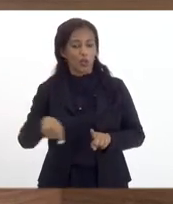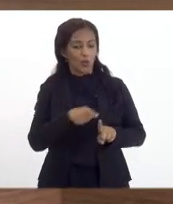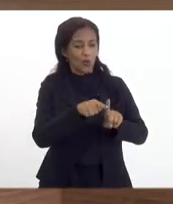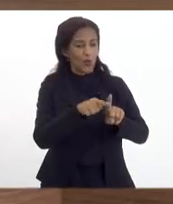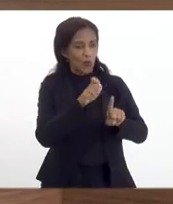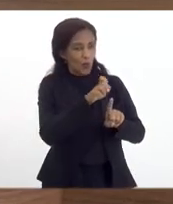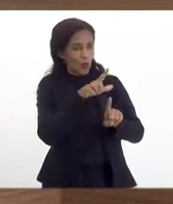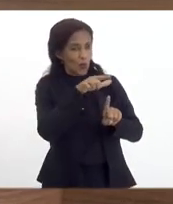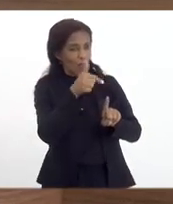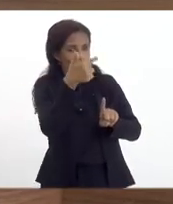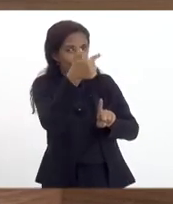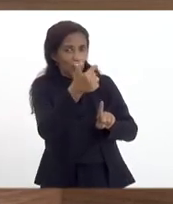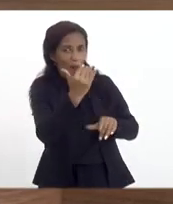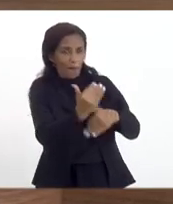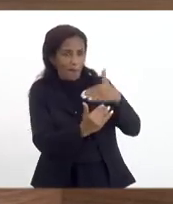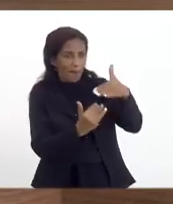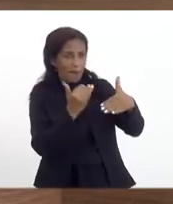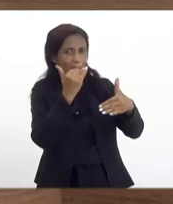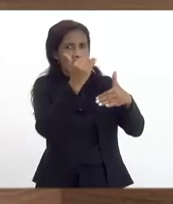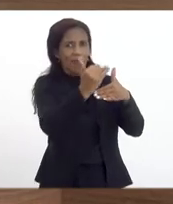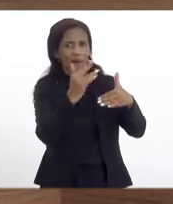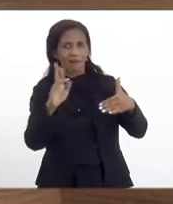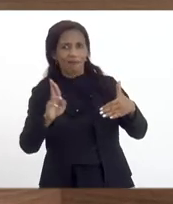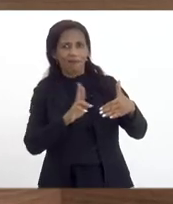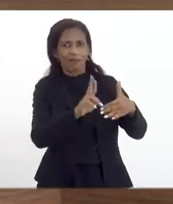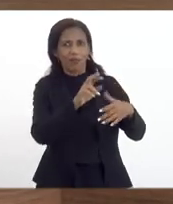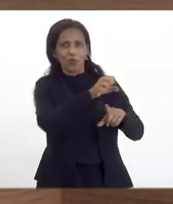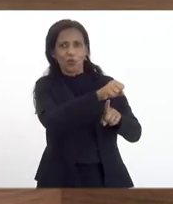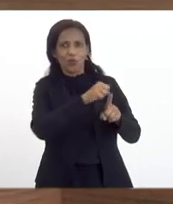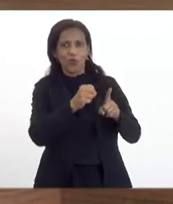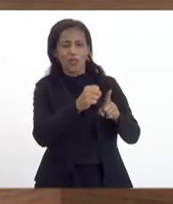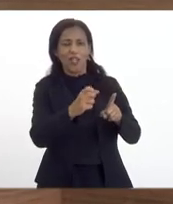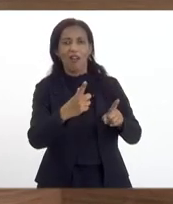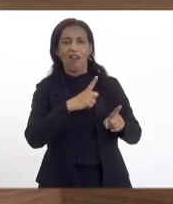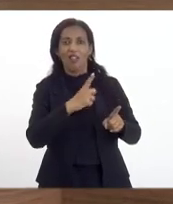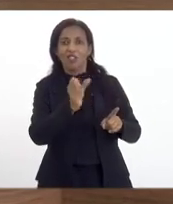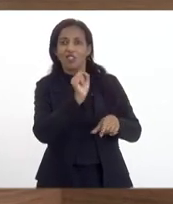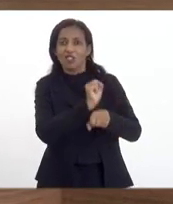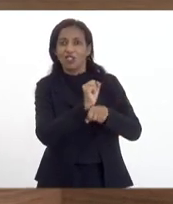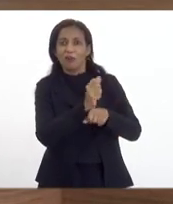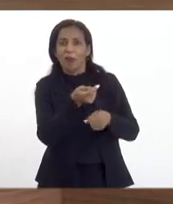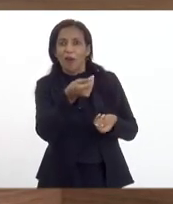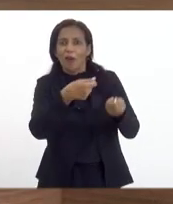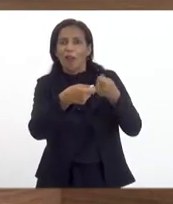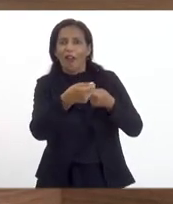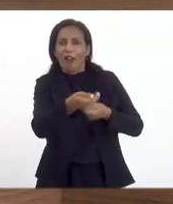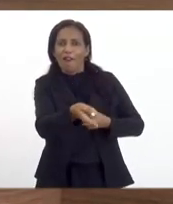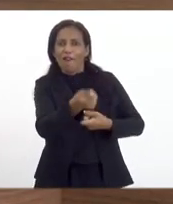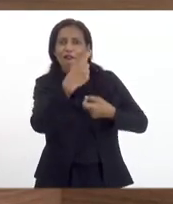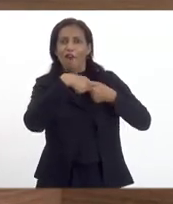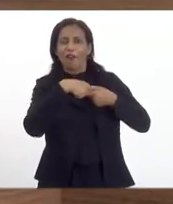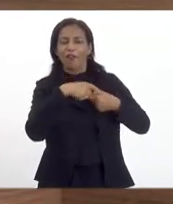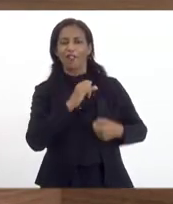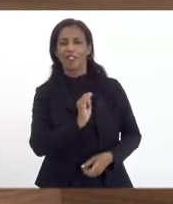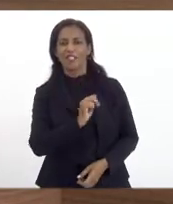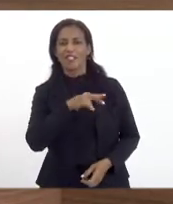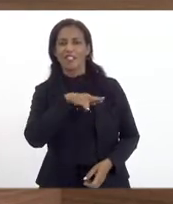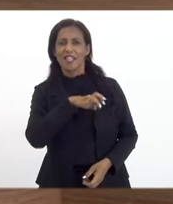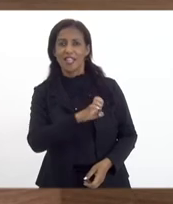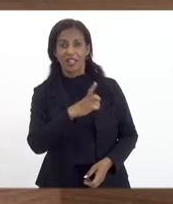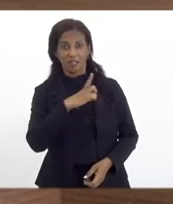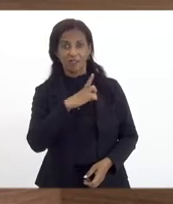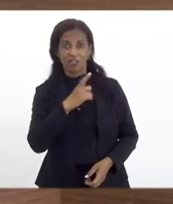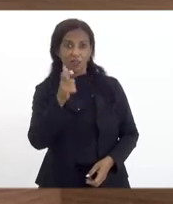a gente avançou e além do resultado social, gente espera um retorno econômico para a própria ICN. E tivemos